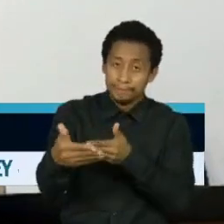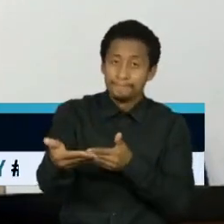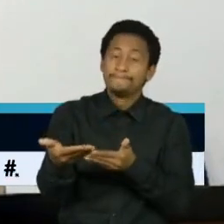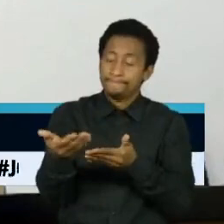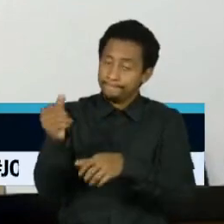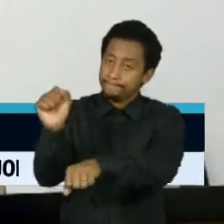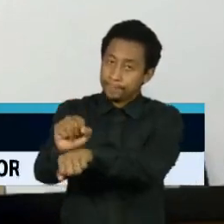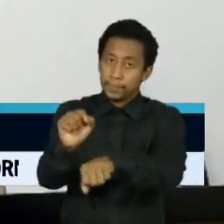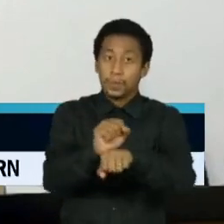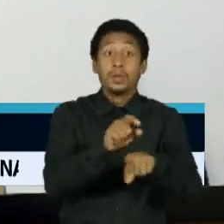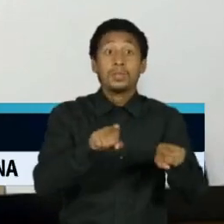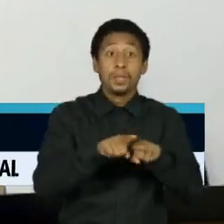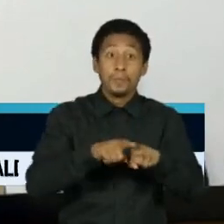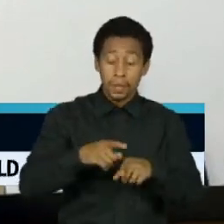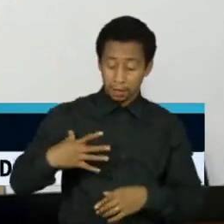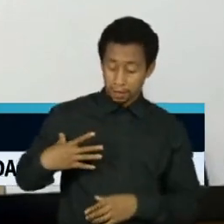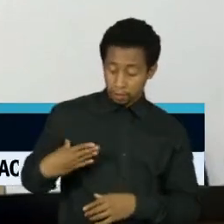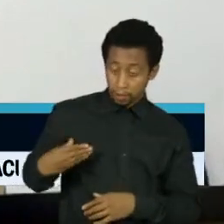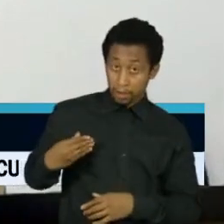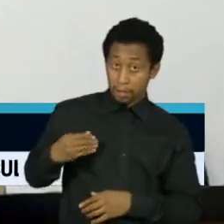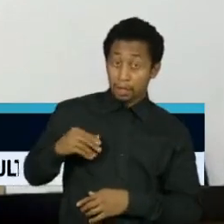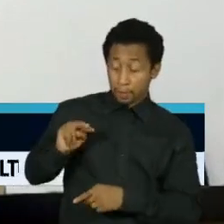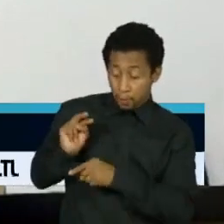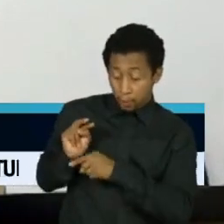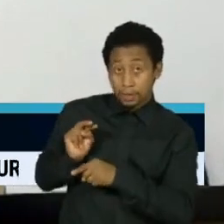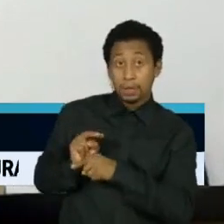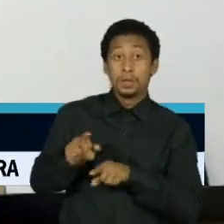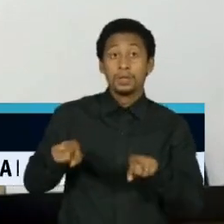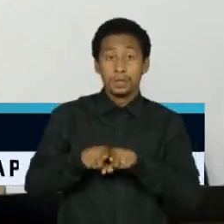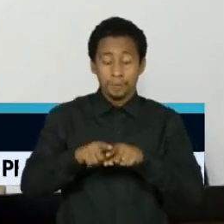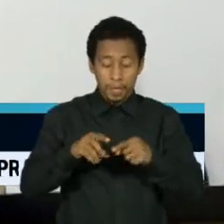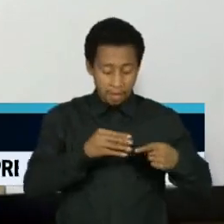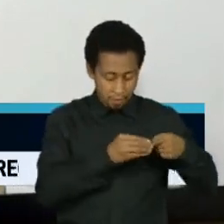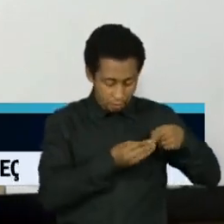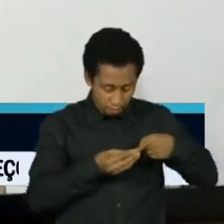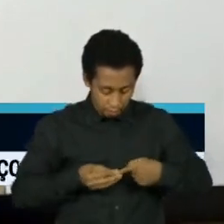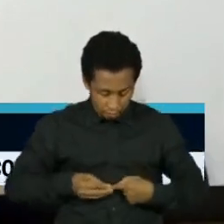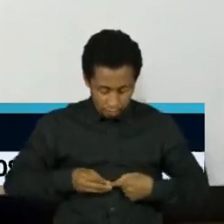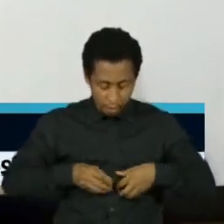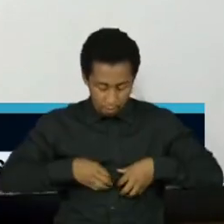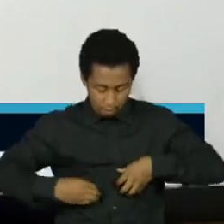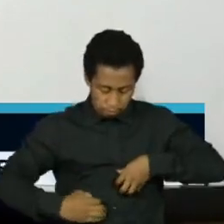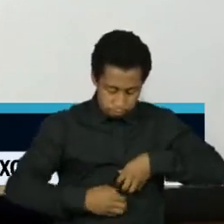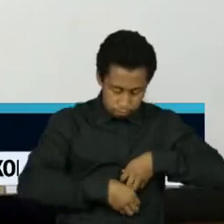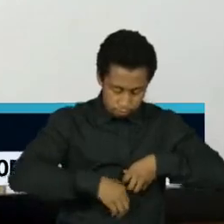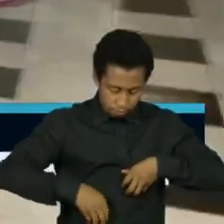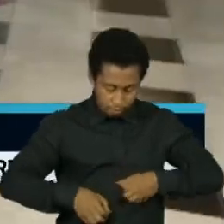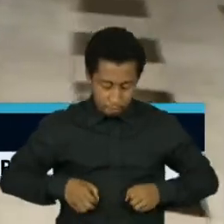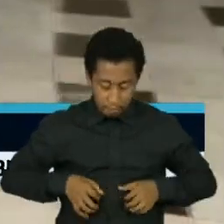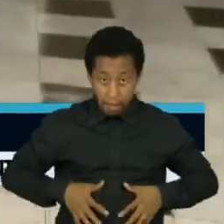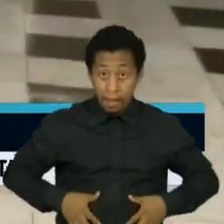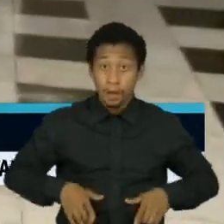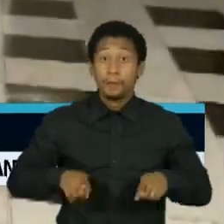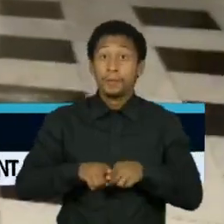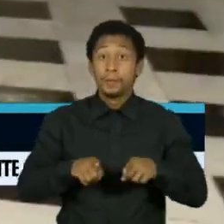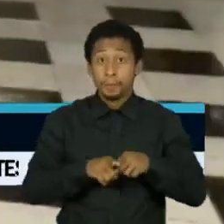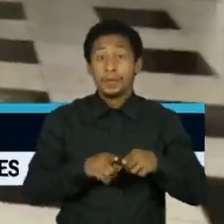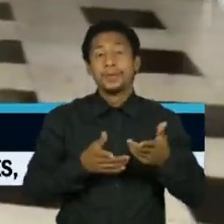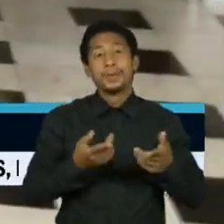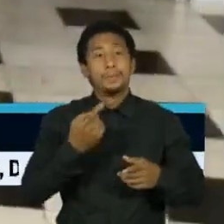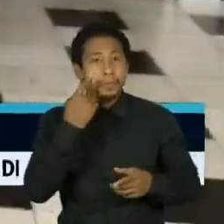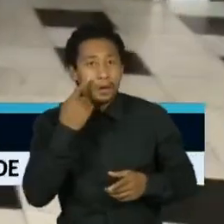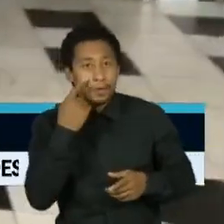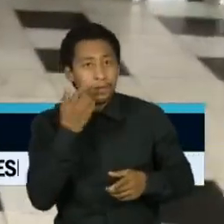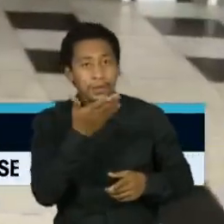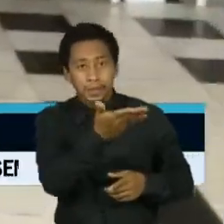mamografia, eu posso falar da colonoscopia para o câncer do intestino grosso, eu posso falar do paparicolau para o câncer de